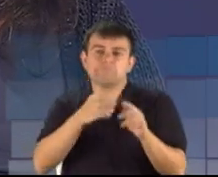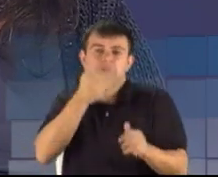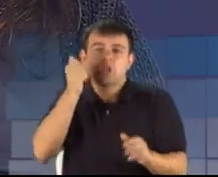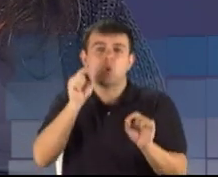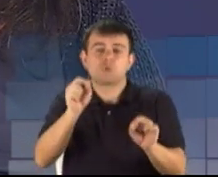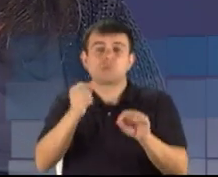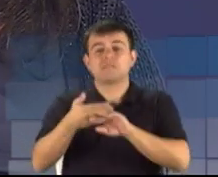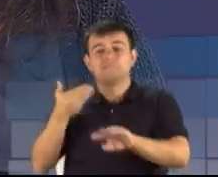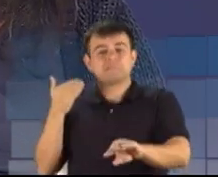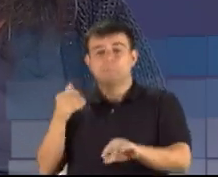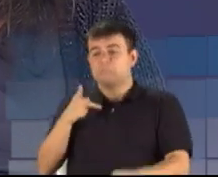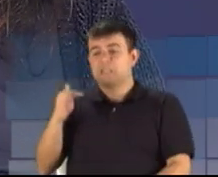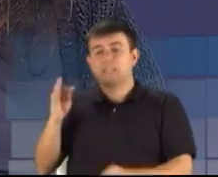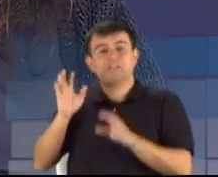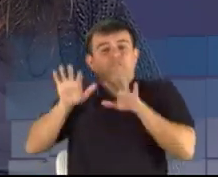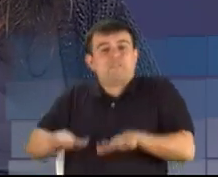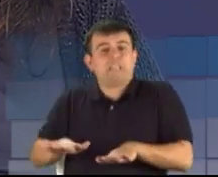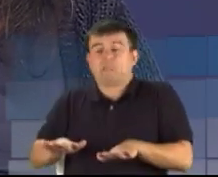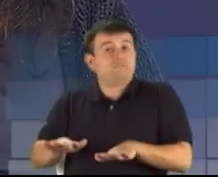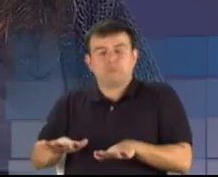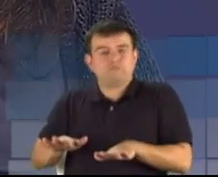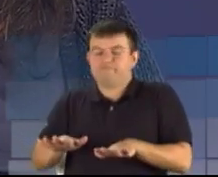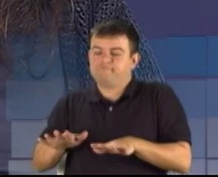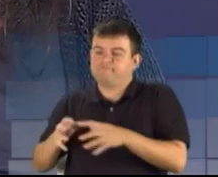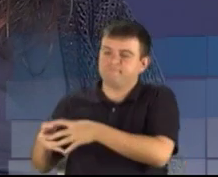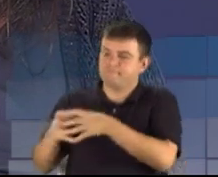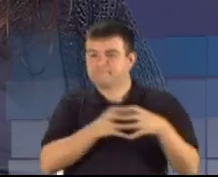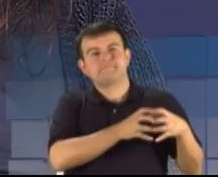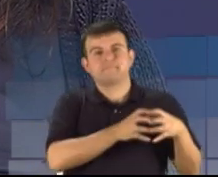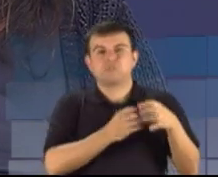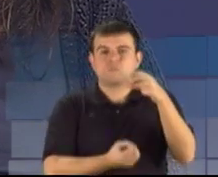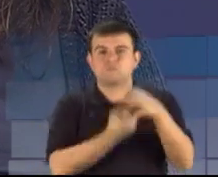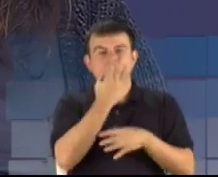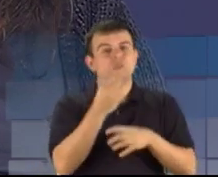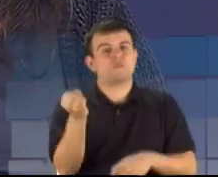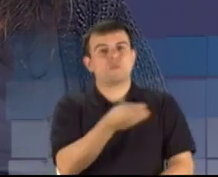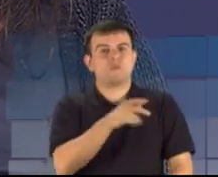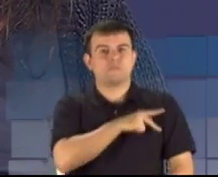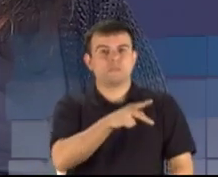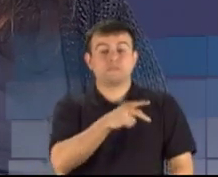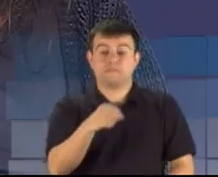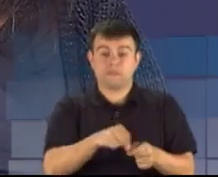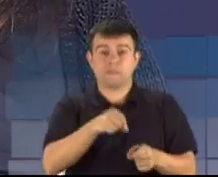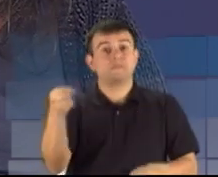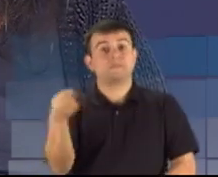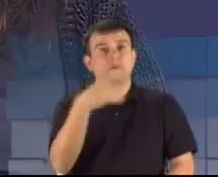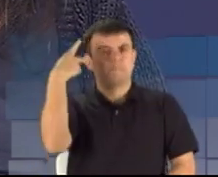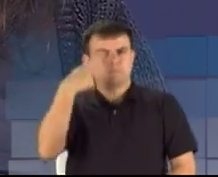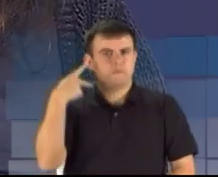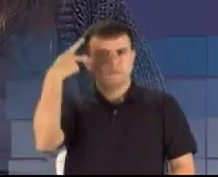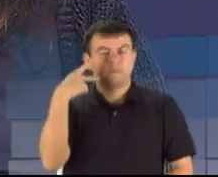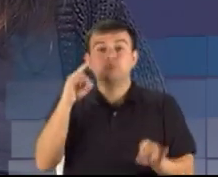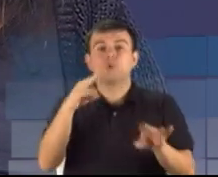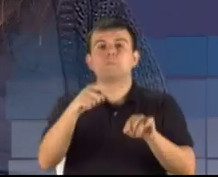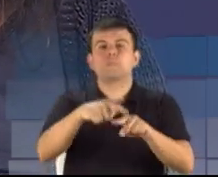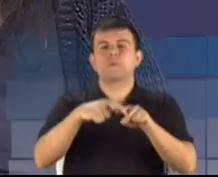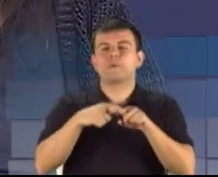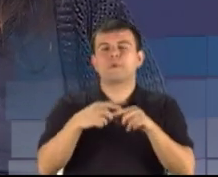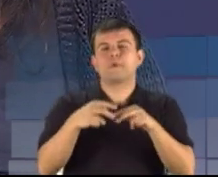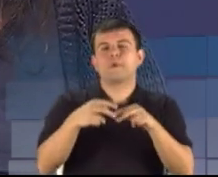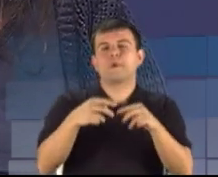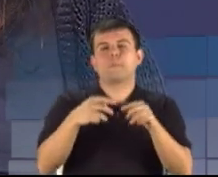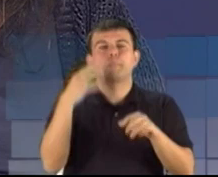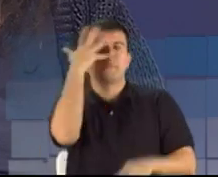em 2003 no PT. A gente construiu um novo partido para fazer uma nova política e não só para vir em época de eleição